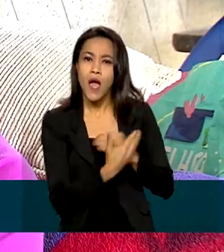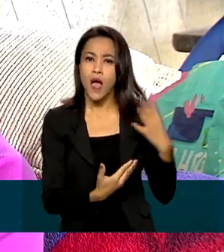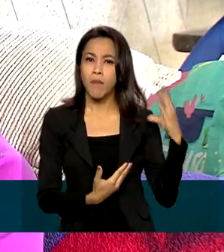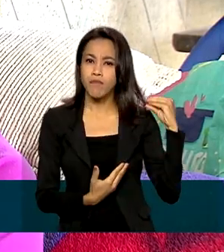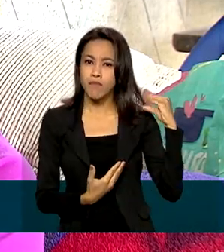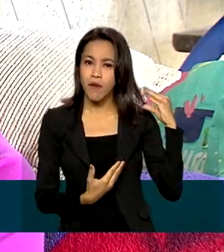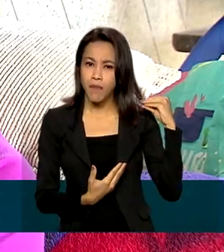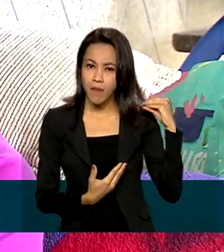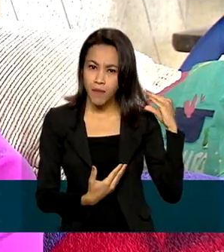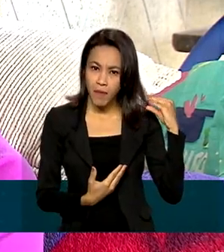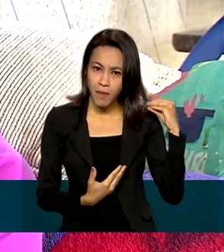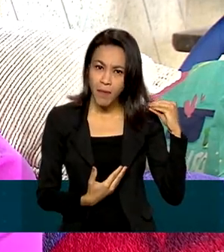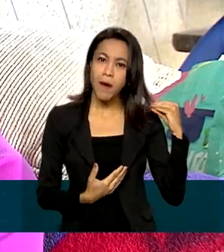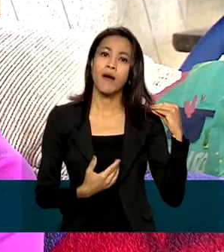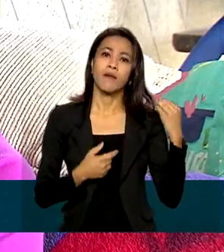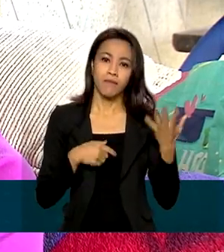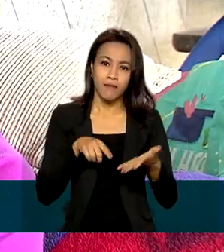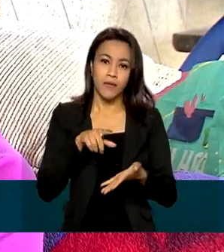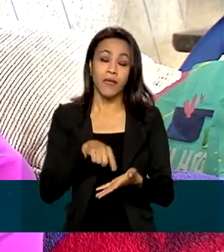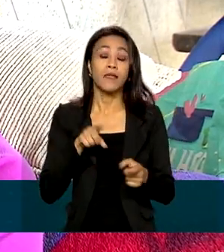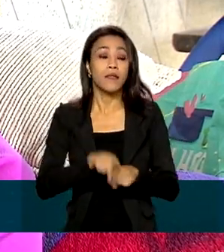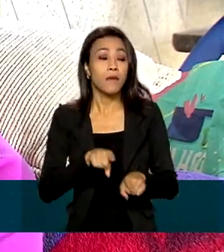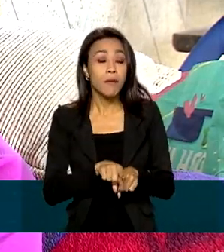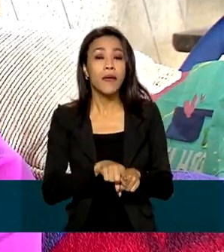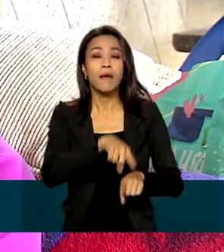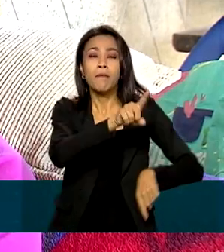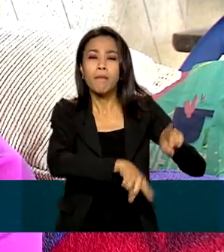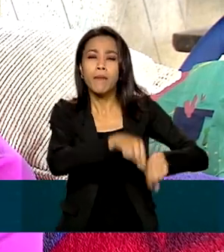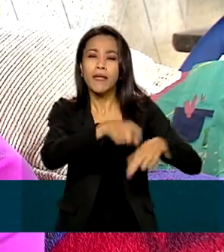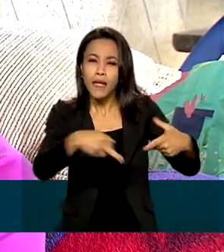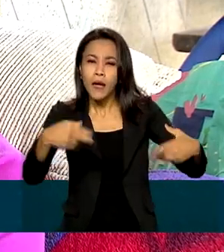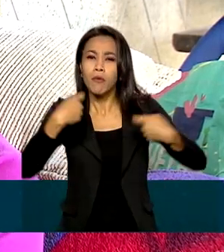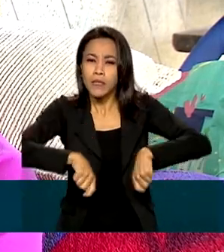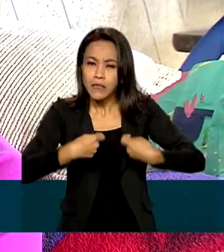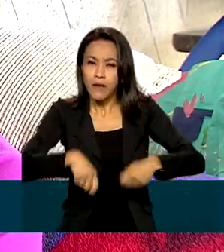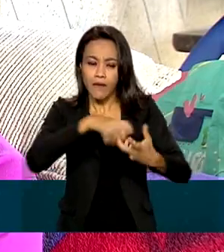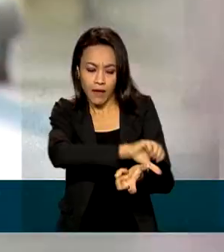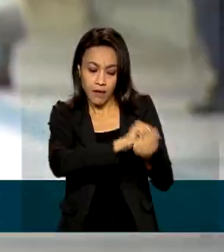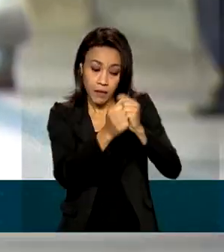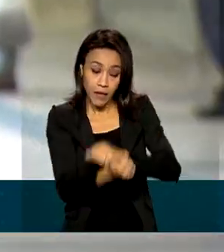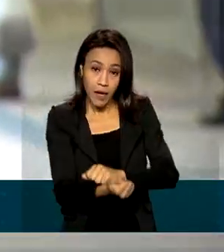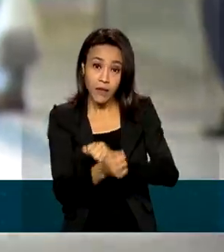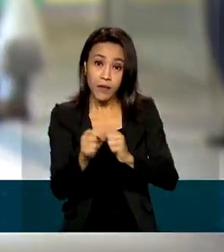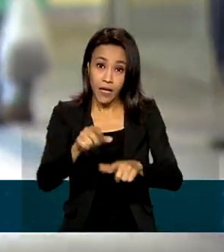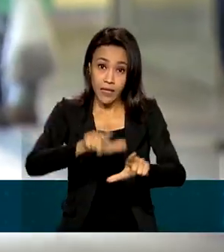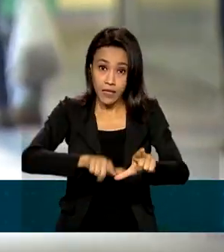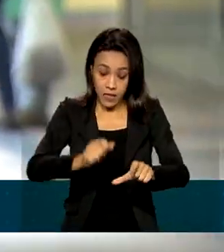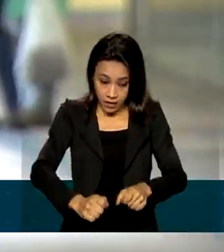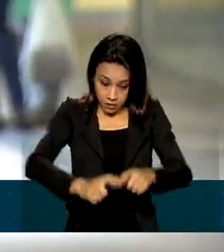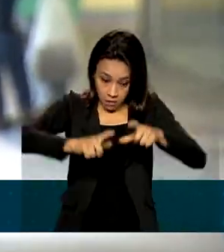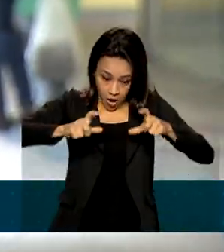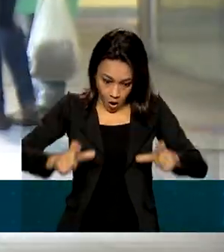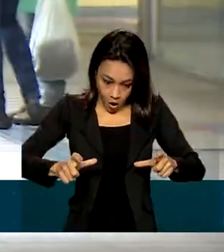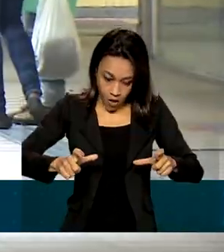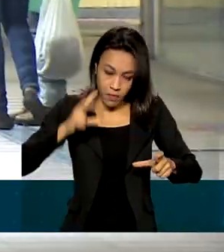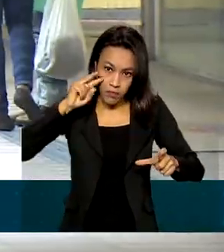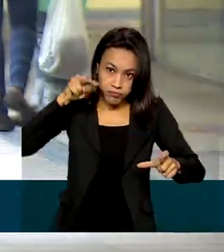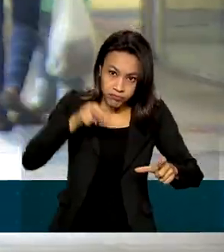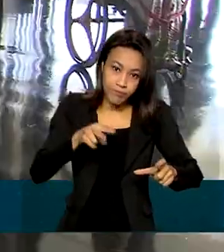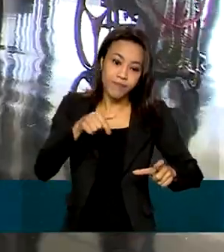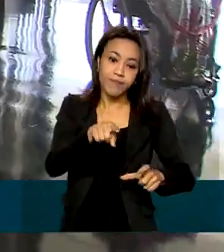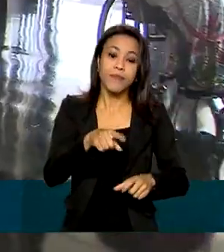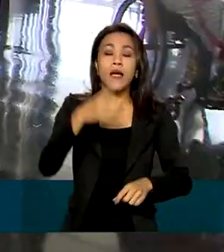Dependia também de material adaptado, no meu caso, material ampliado. De acordo com o estudo Pessoas com